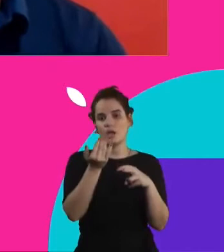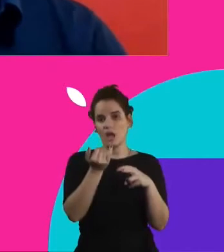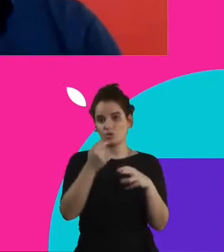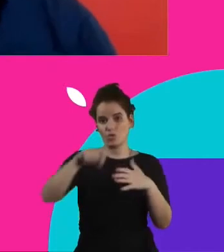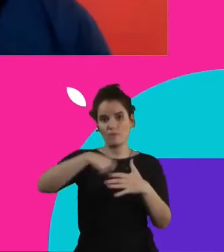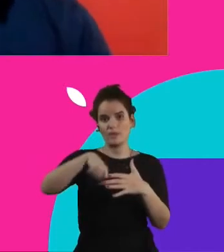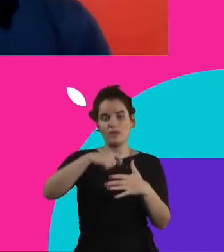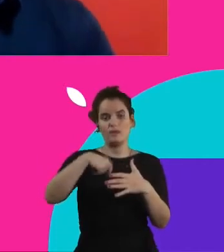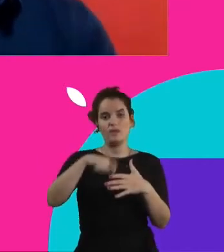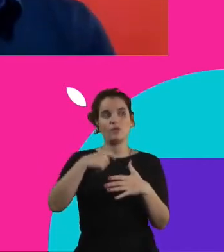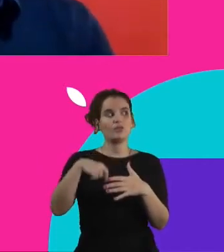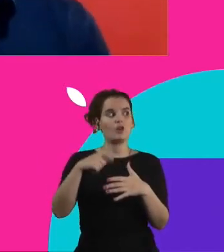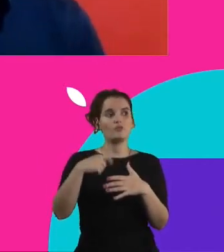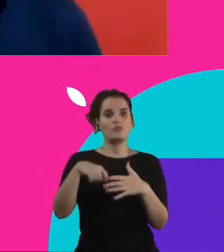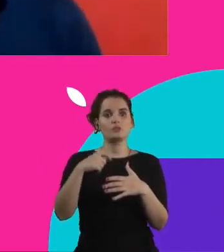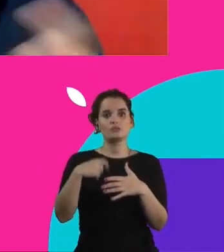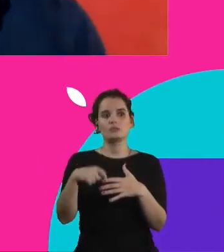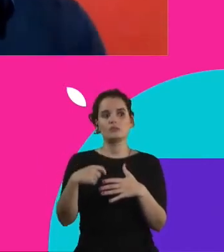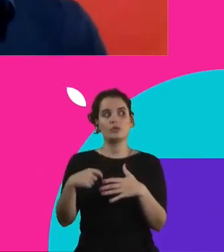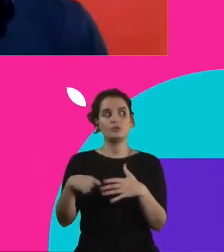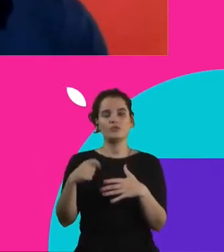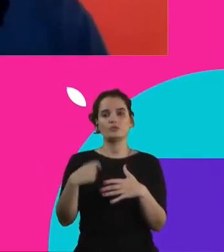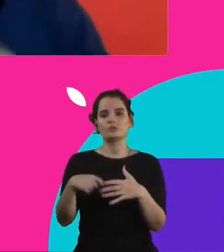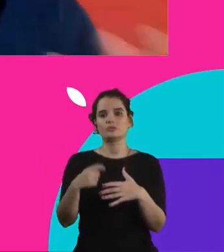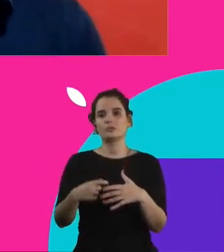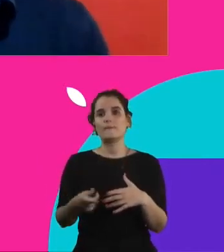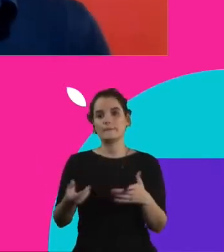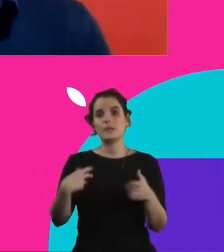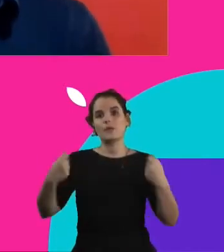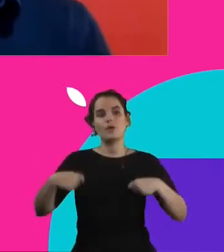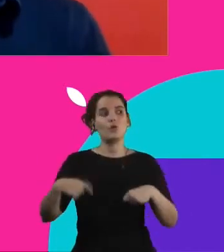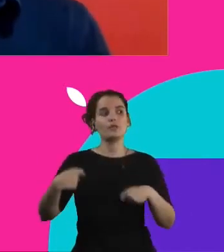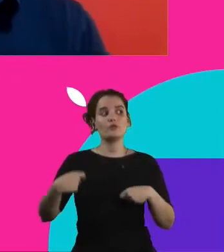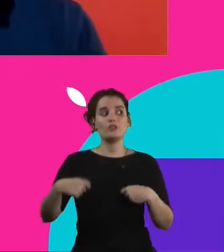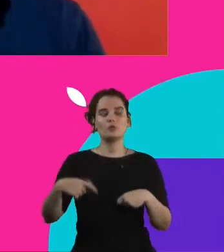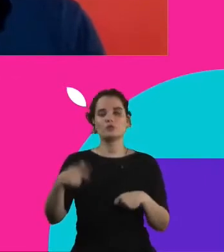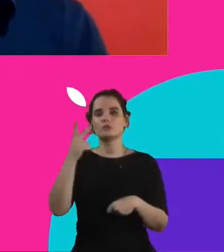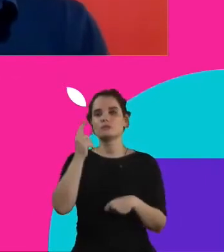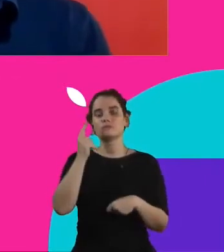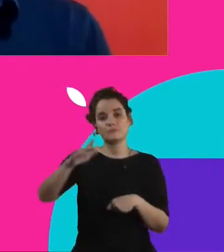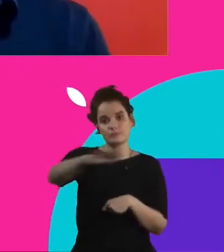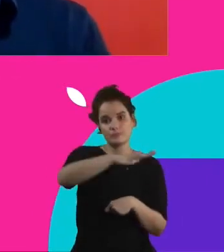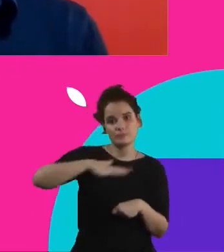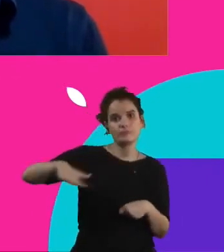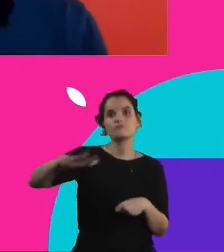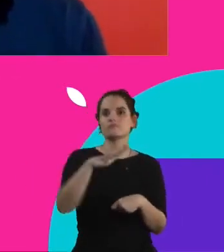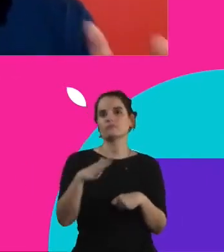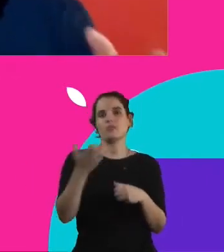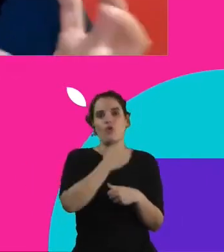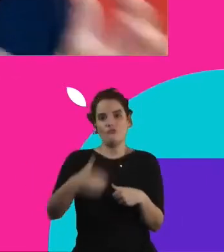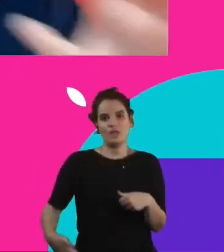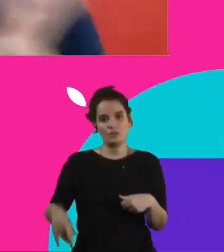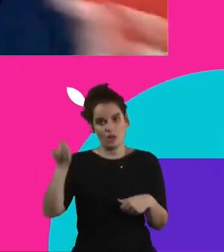investimentos. Eu vejo em outras cidades, no Ceará, tem uma escola de gastronomia social que é do governo do Ceará. Então,